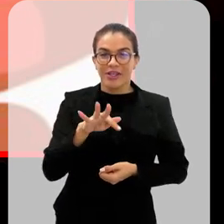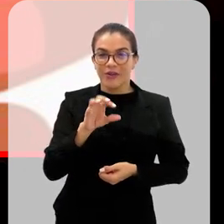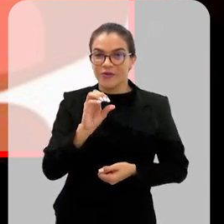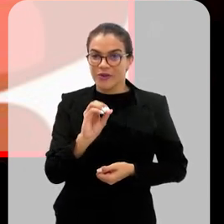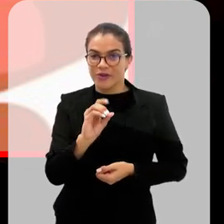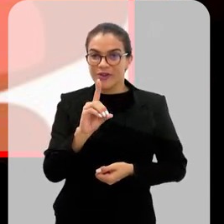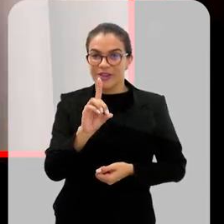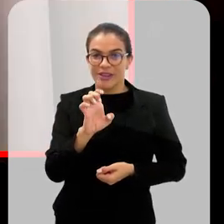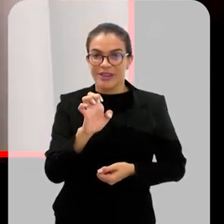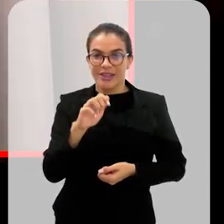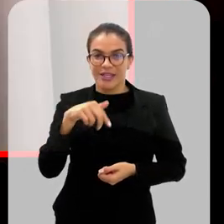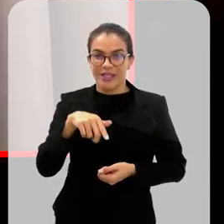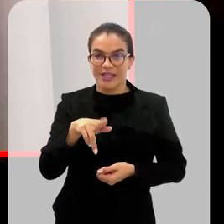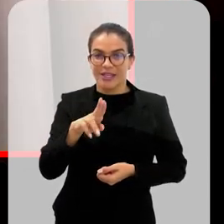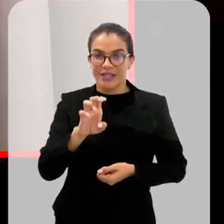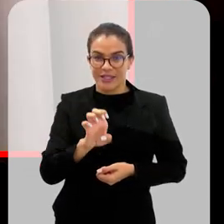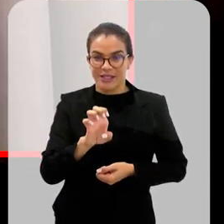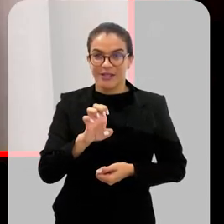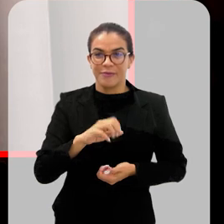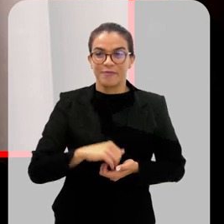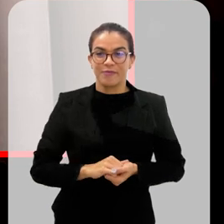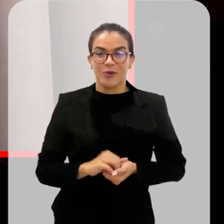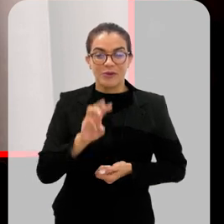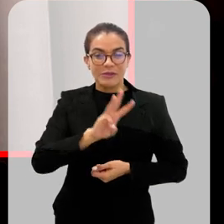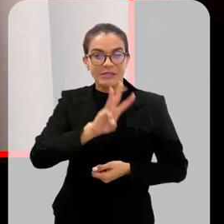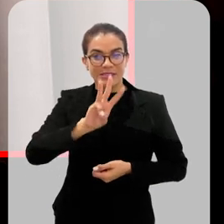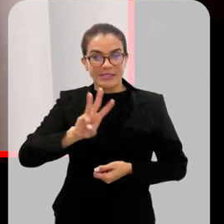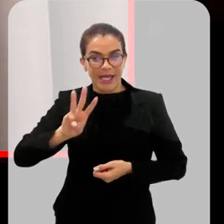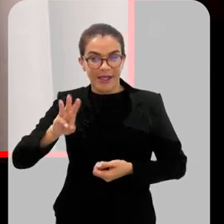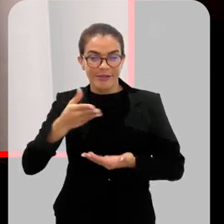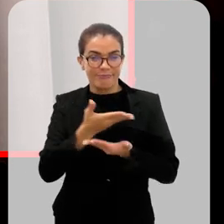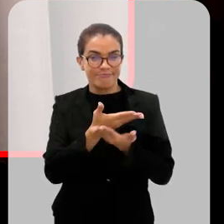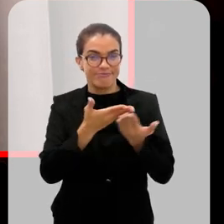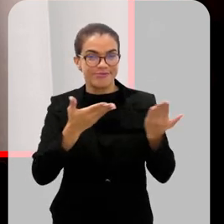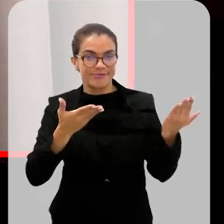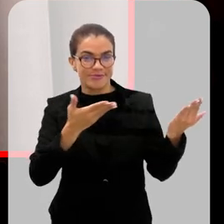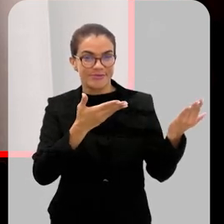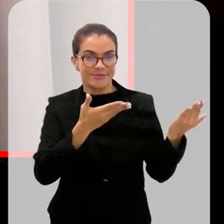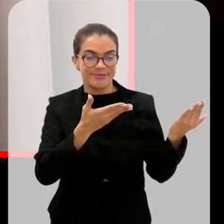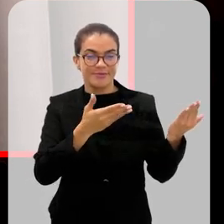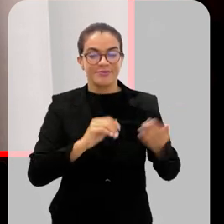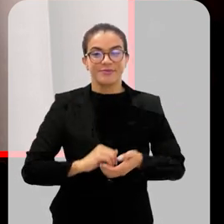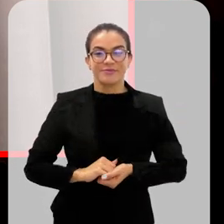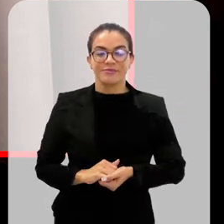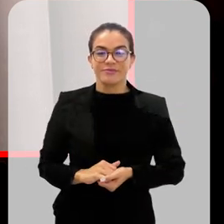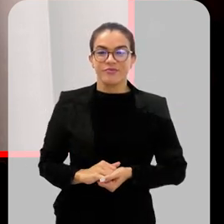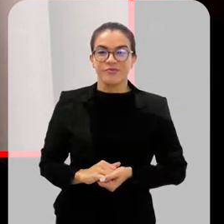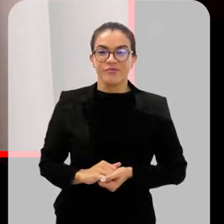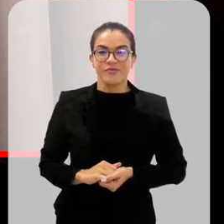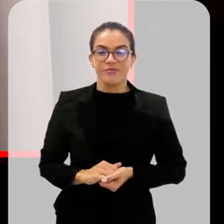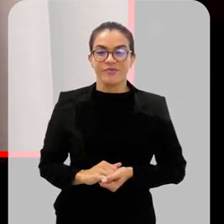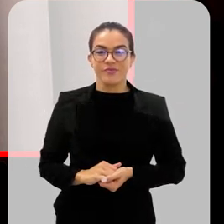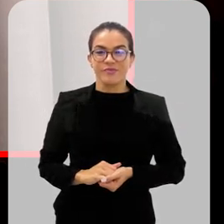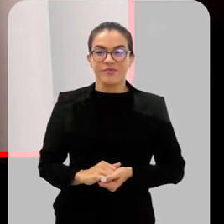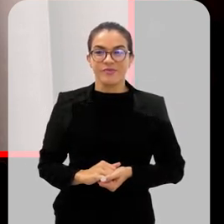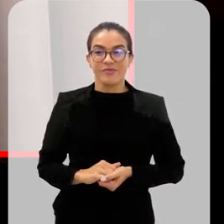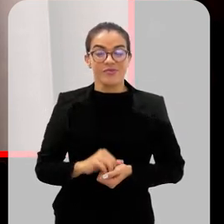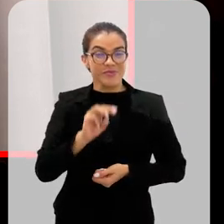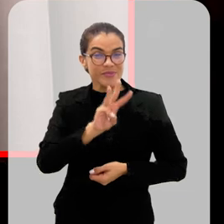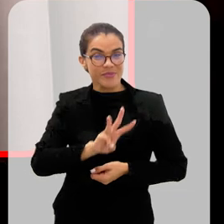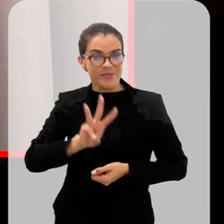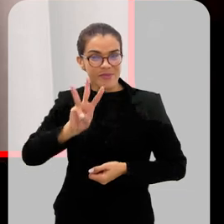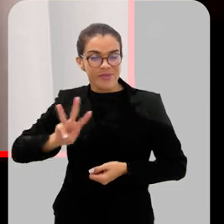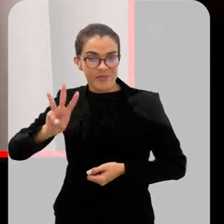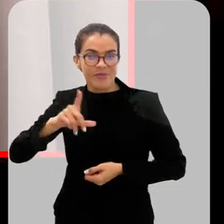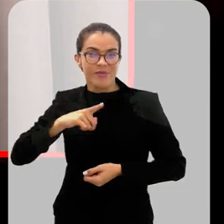InfoDeng. E o site é o info.deng.mate.br. Nesse